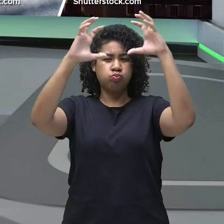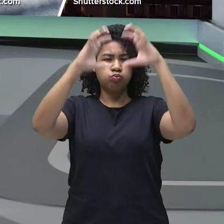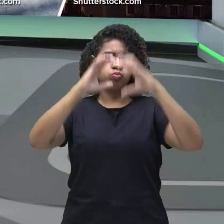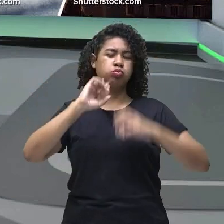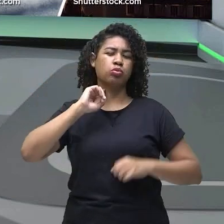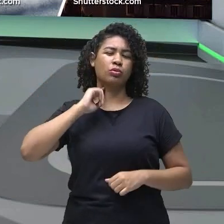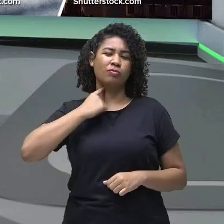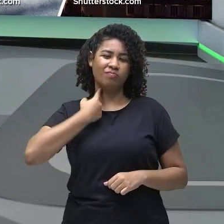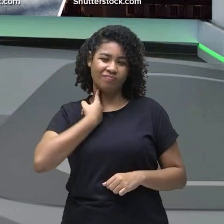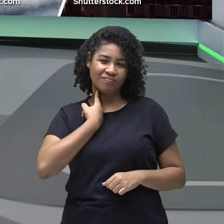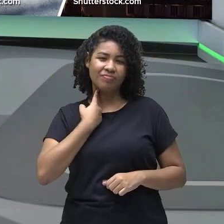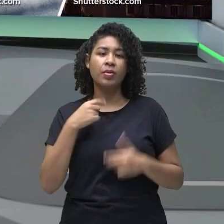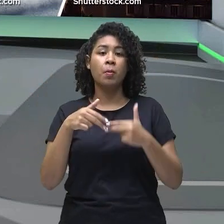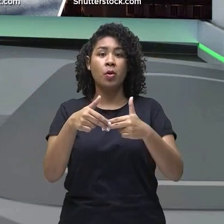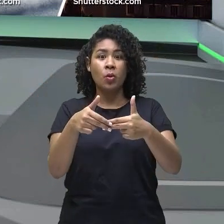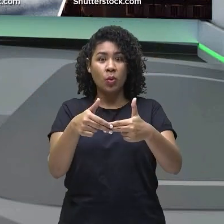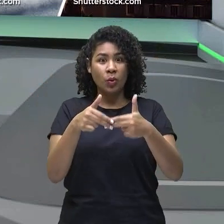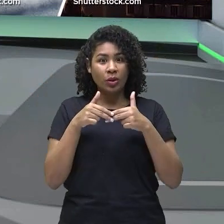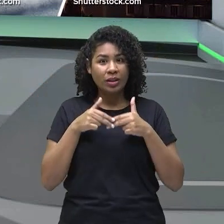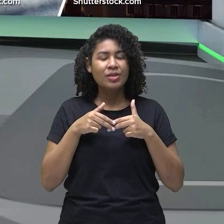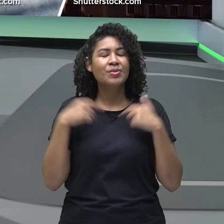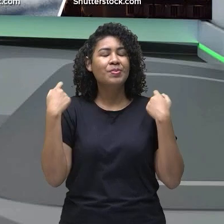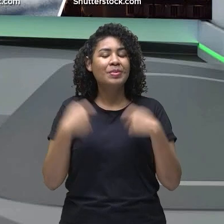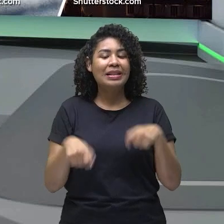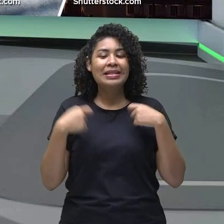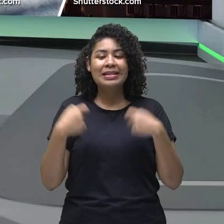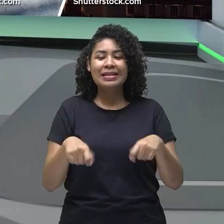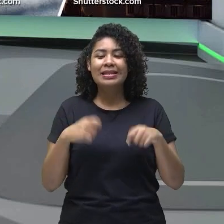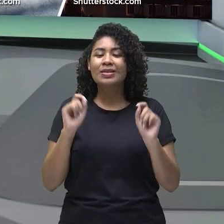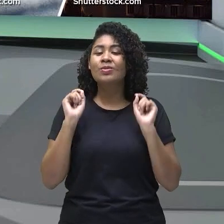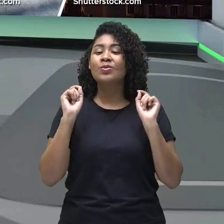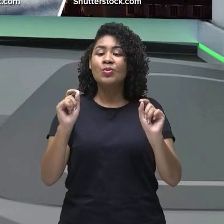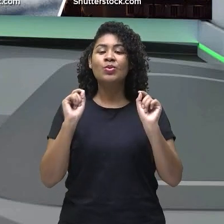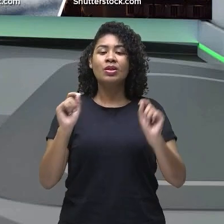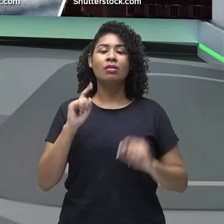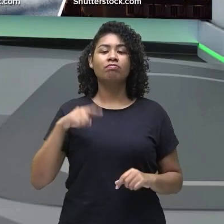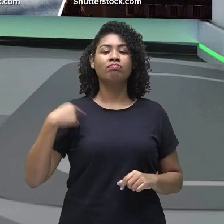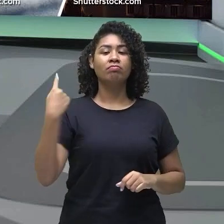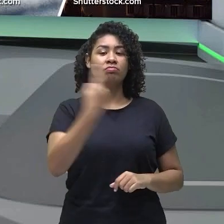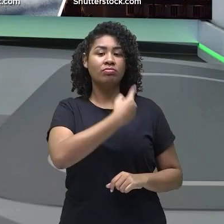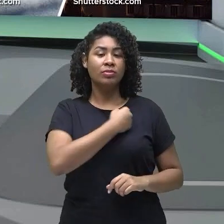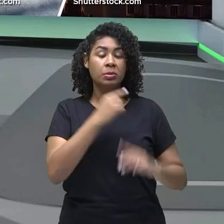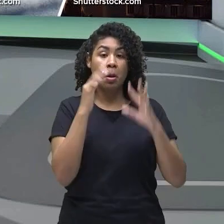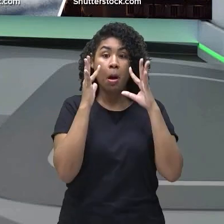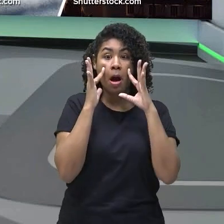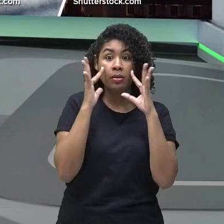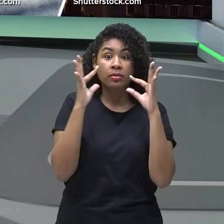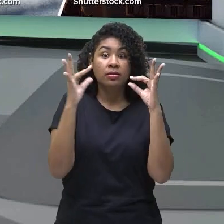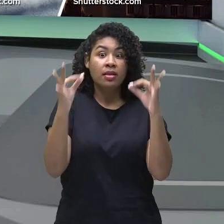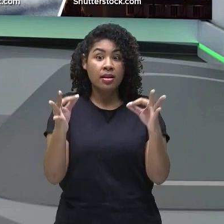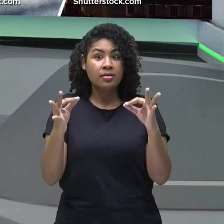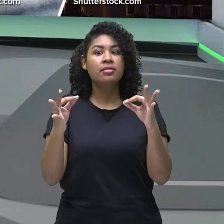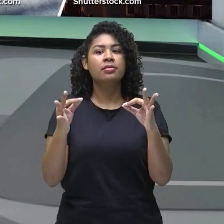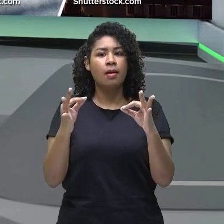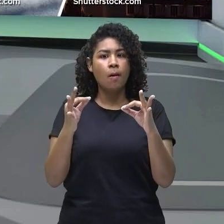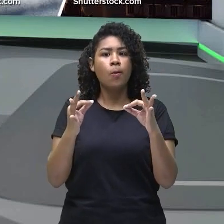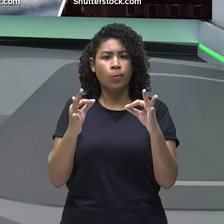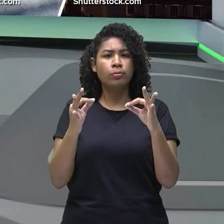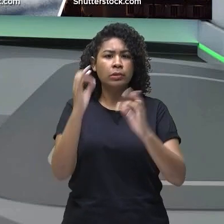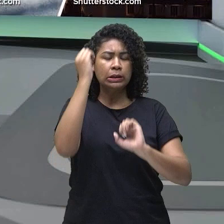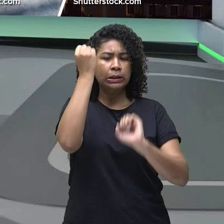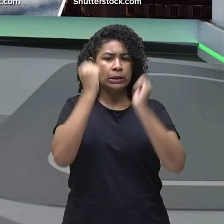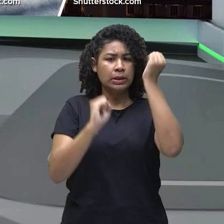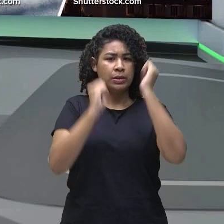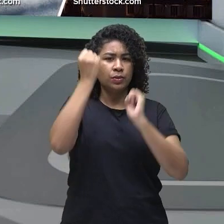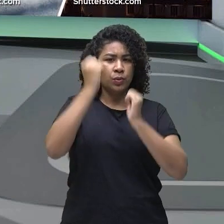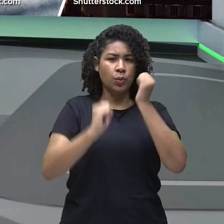por isso é necessário sempre que todo mundo esteja de olho nessas indústrias qual